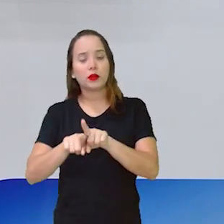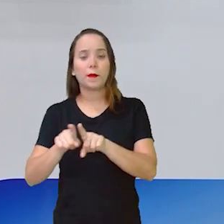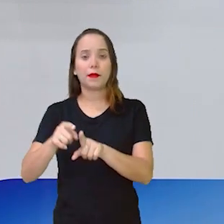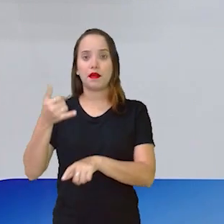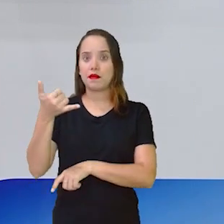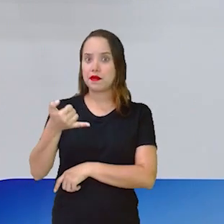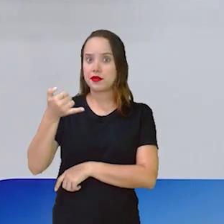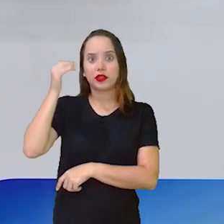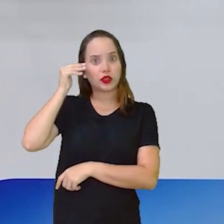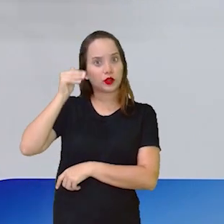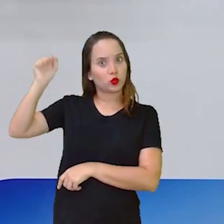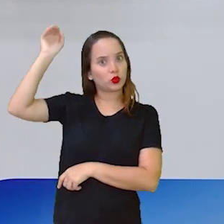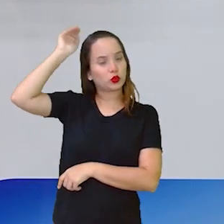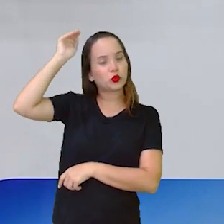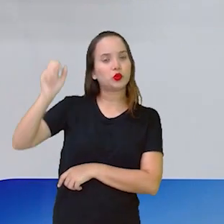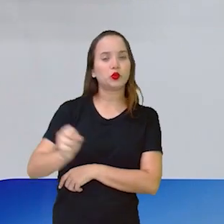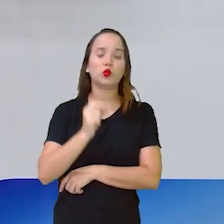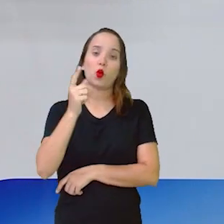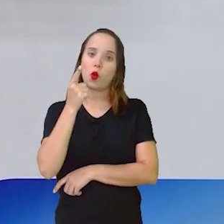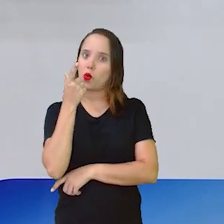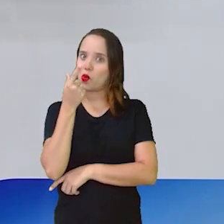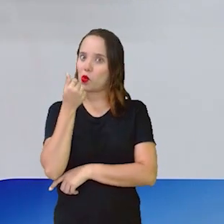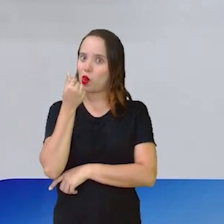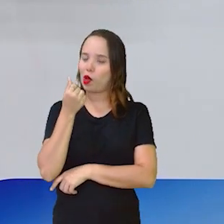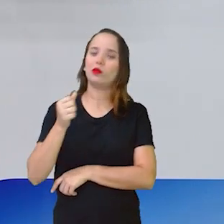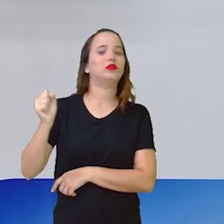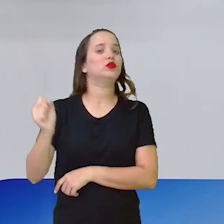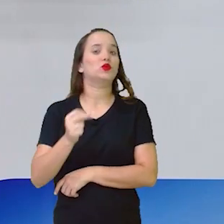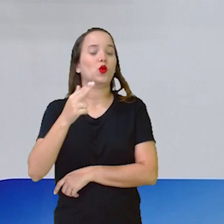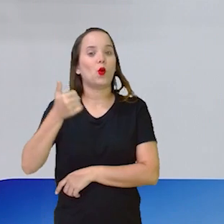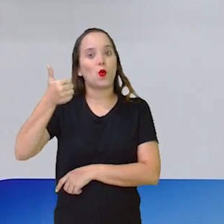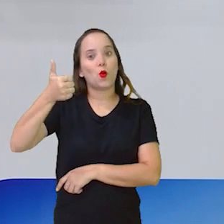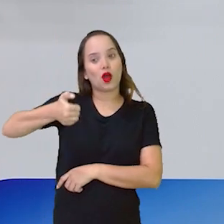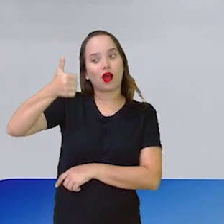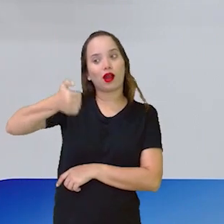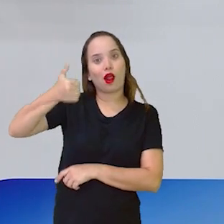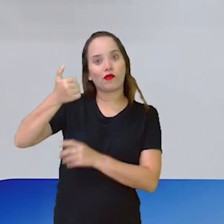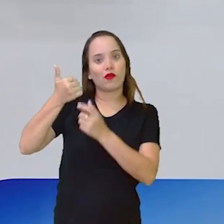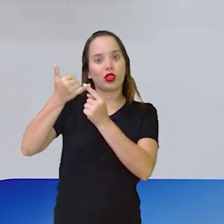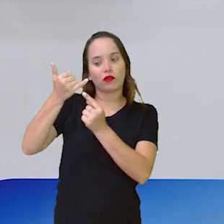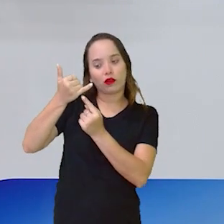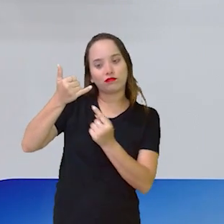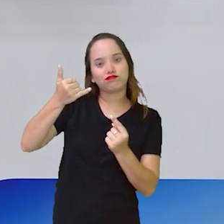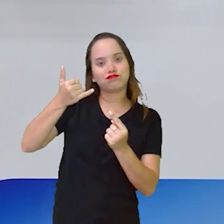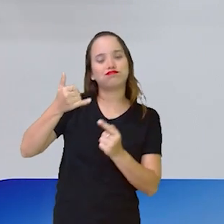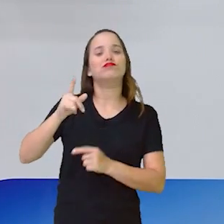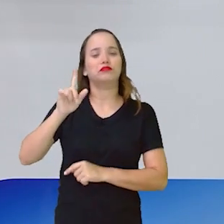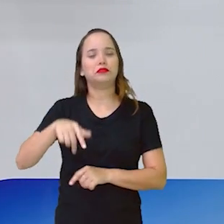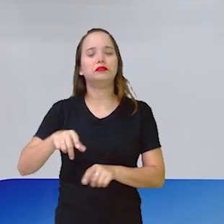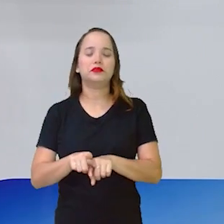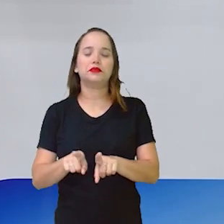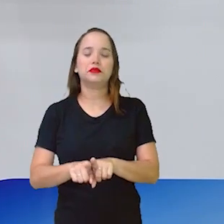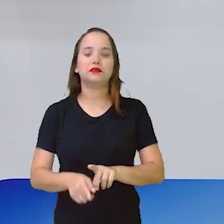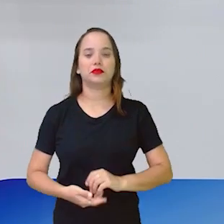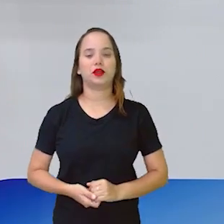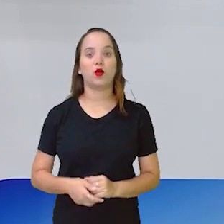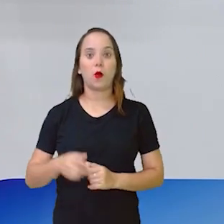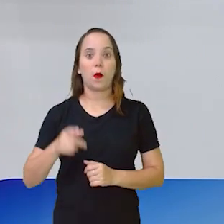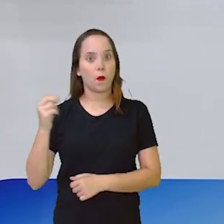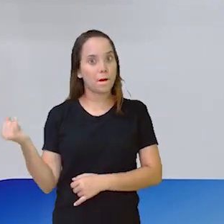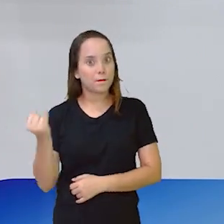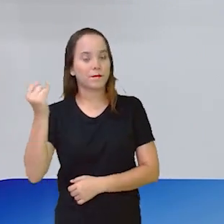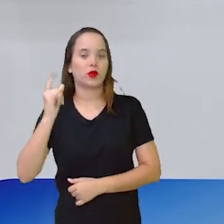Usa o lápis grafite, olha, que vocês têm na escola. O importante é a gente se divertir agora com essa arte.